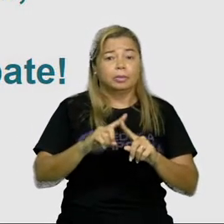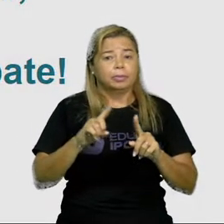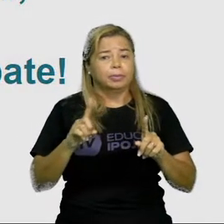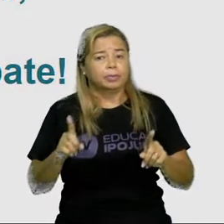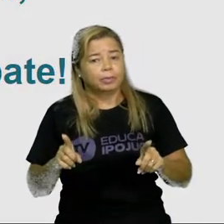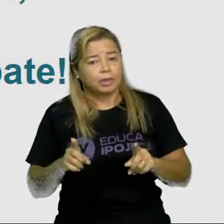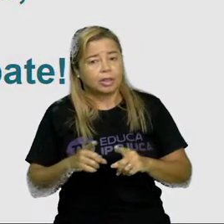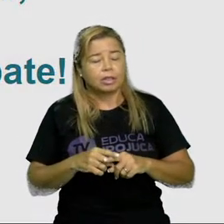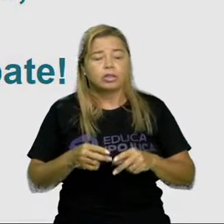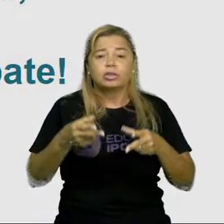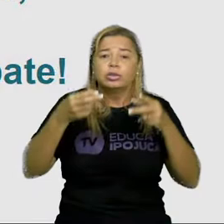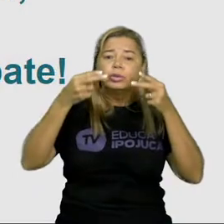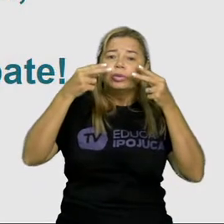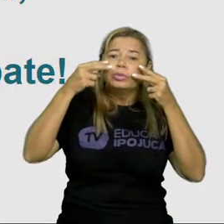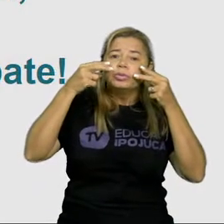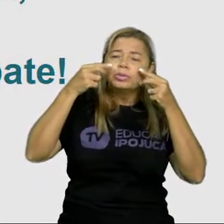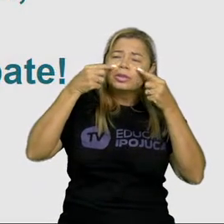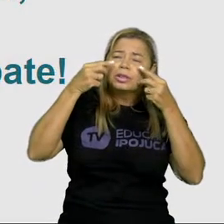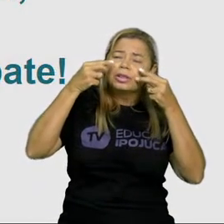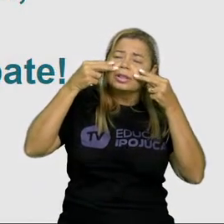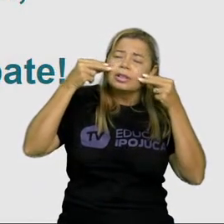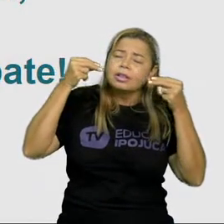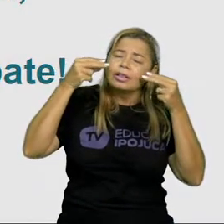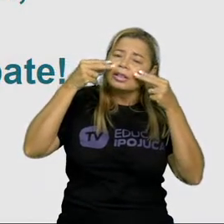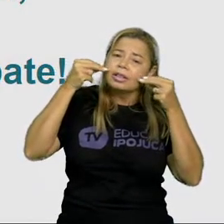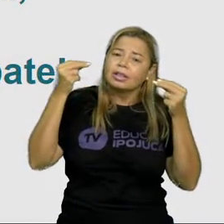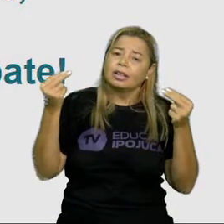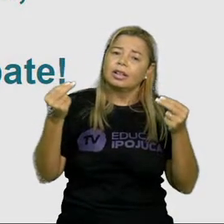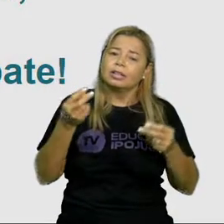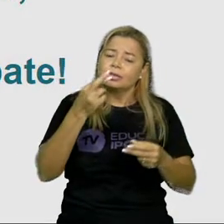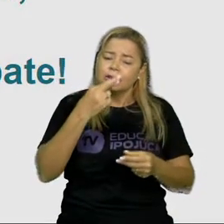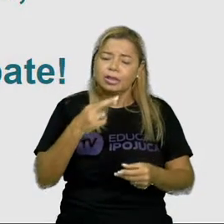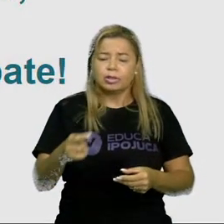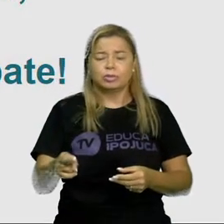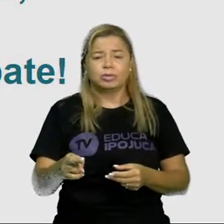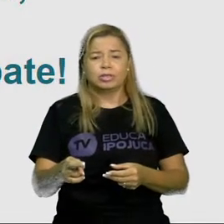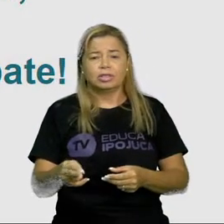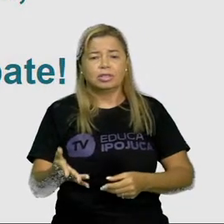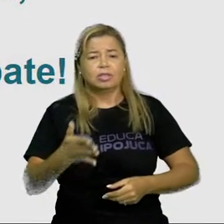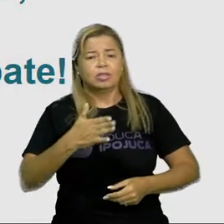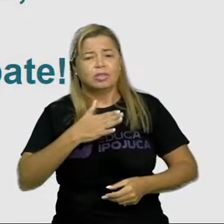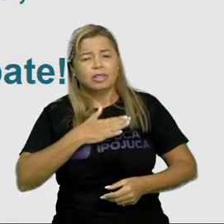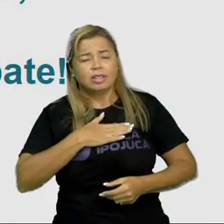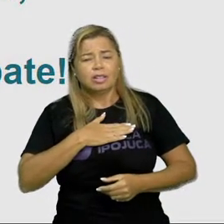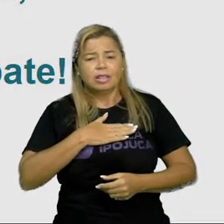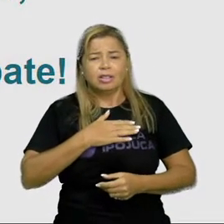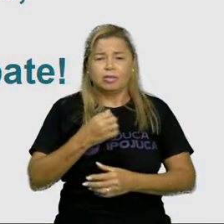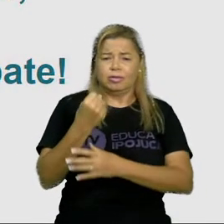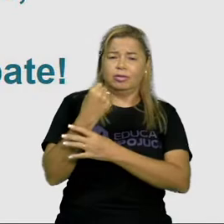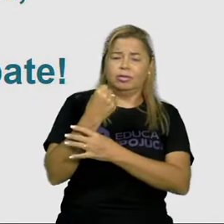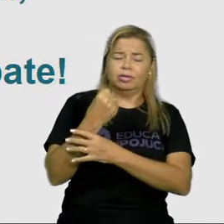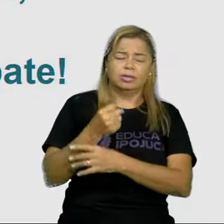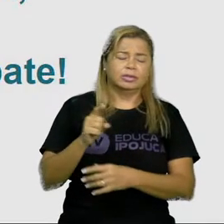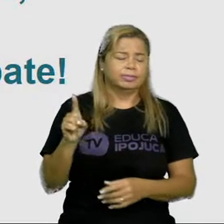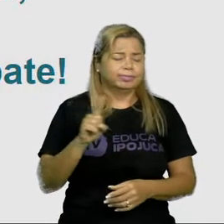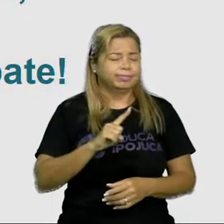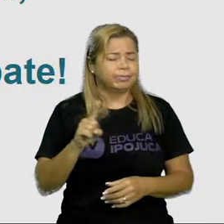disse bocejado, mais forte do que eu, é o cão que me persegue